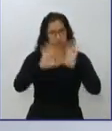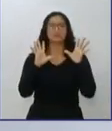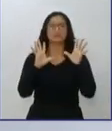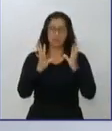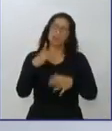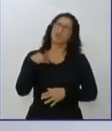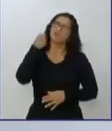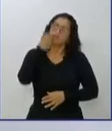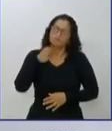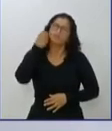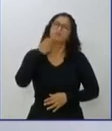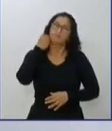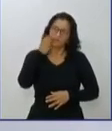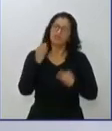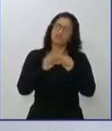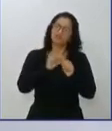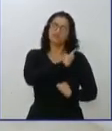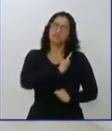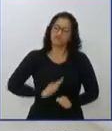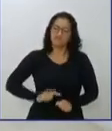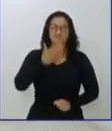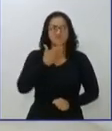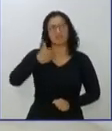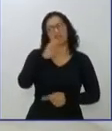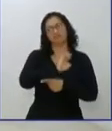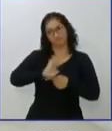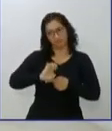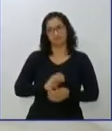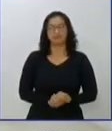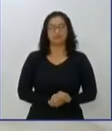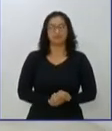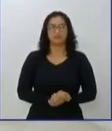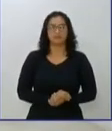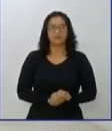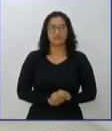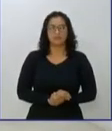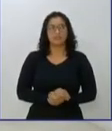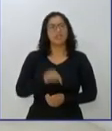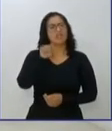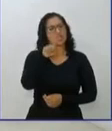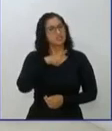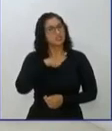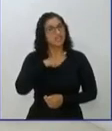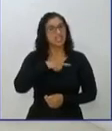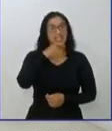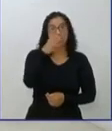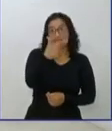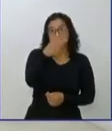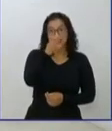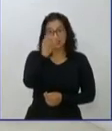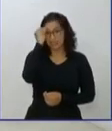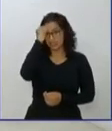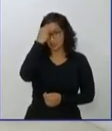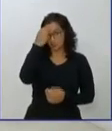que faremos o melhor governo que o Estado já teve. O senhor tem pouco menos de 25 segundos para suas considerações